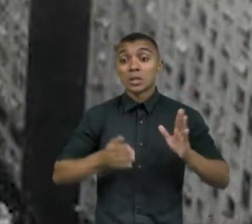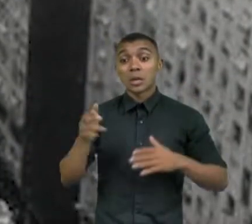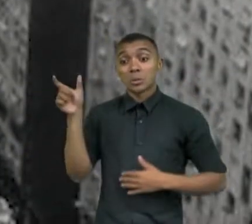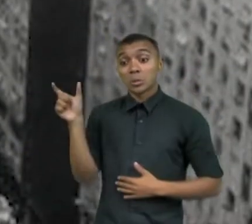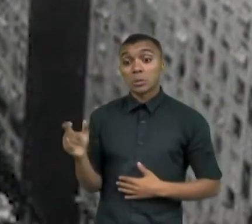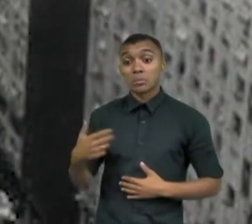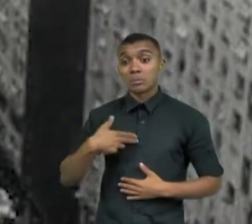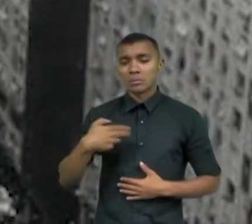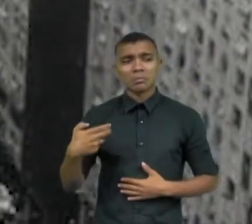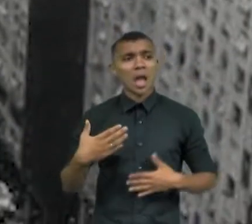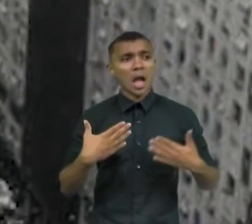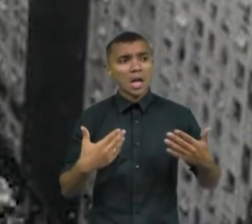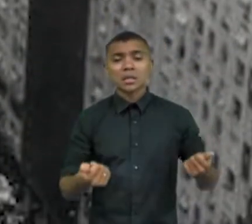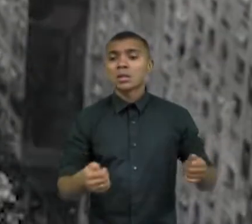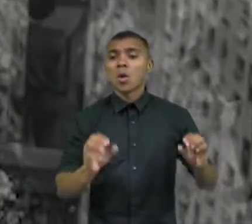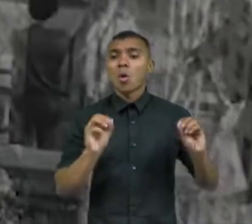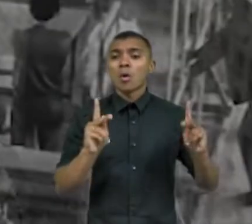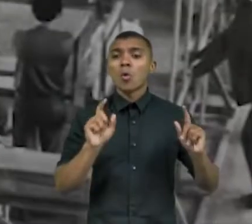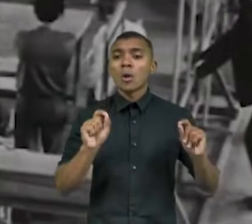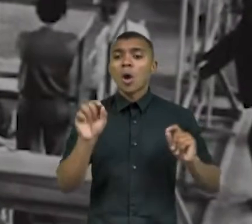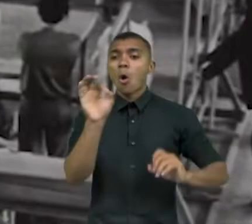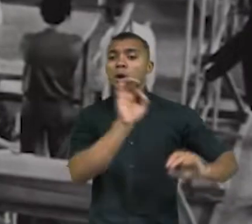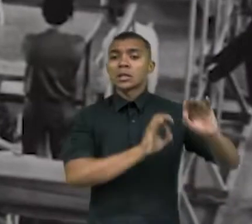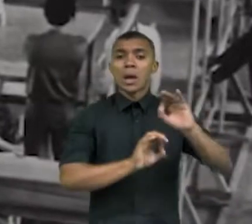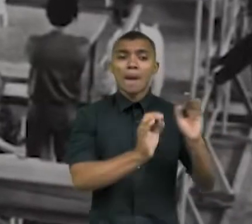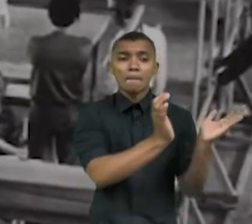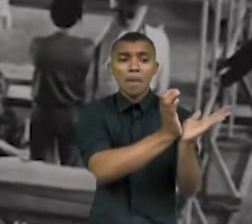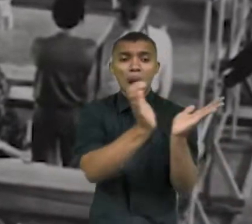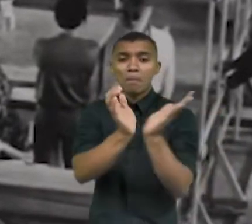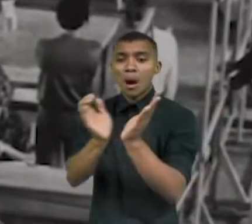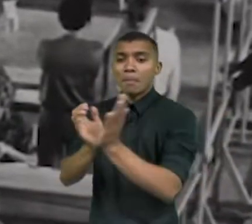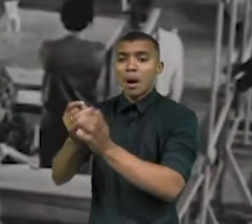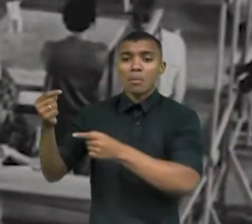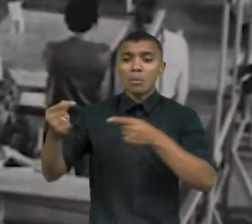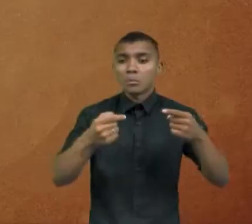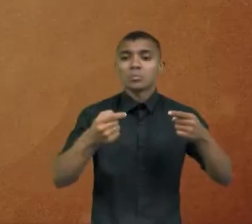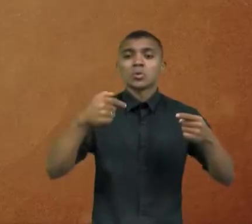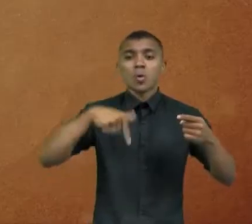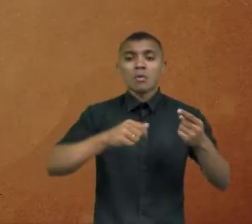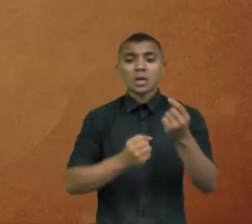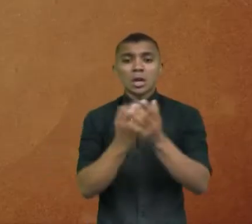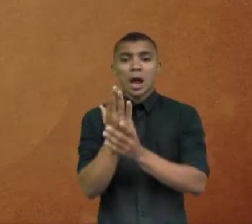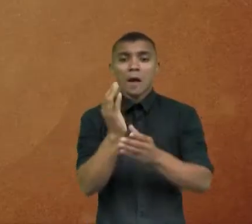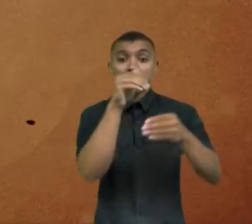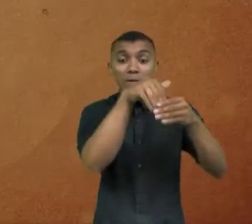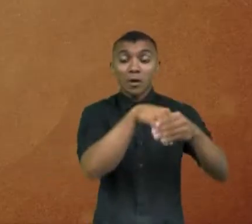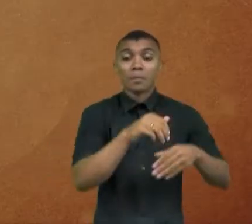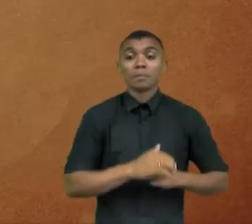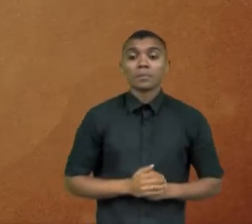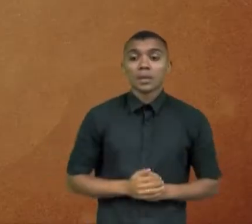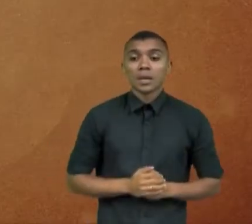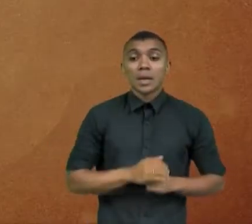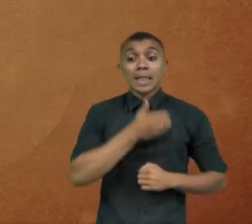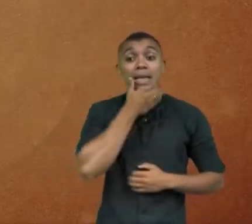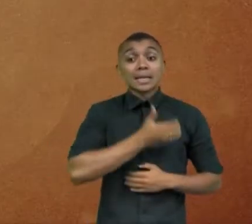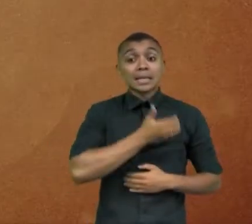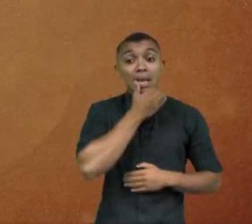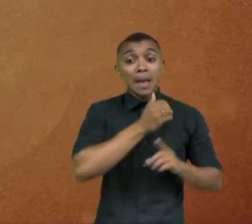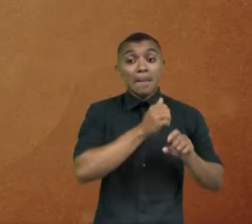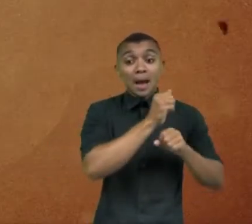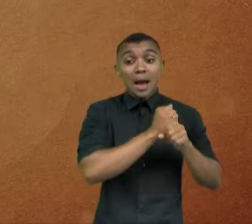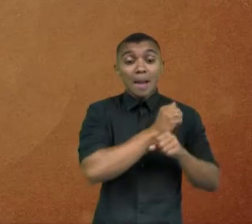a reorganização partidária e convocar eleições. Em dezembro de 1945,